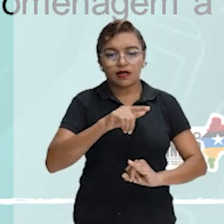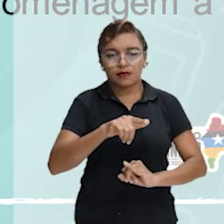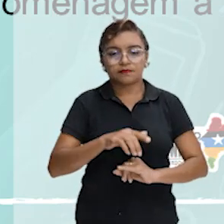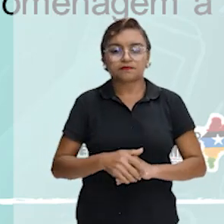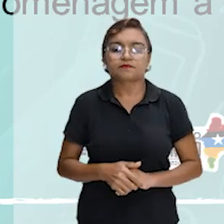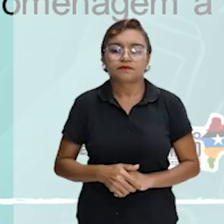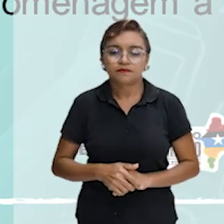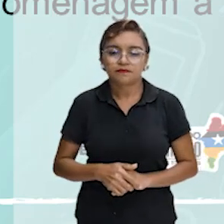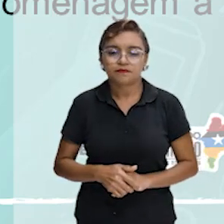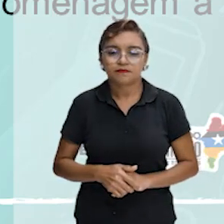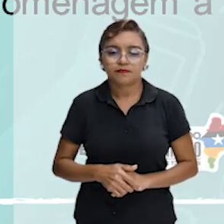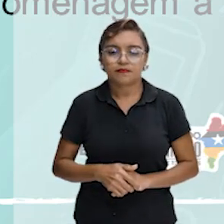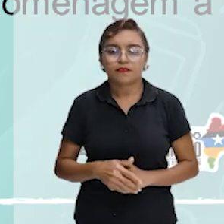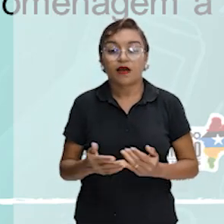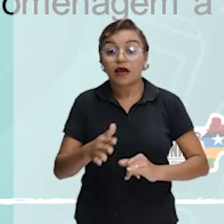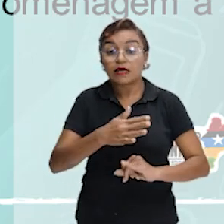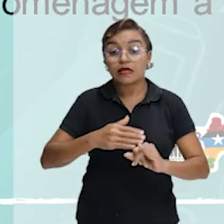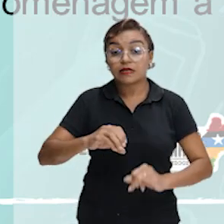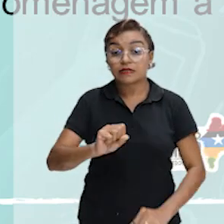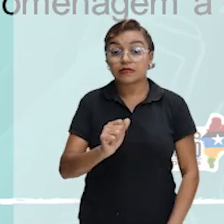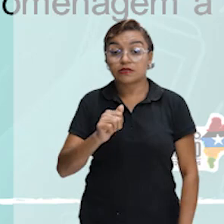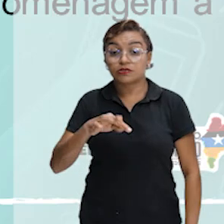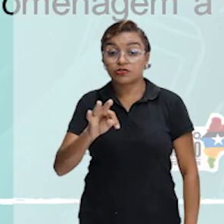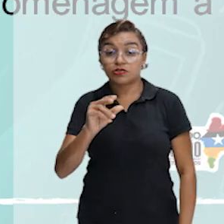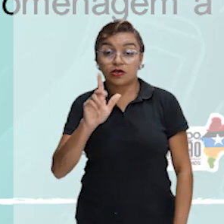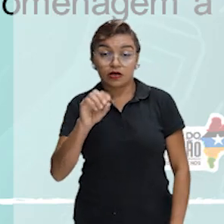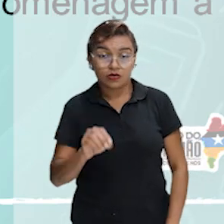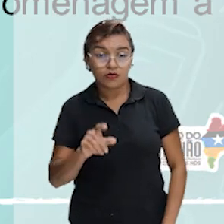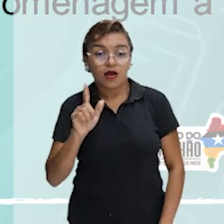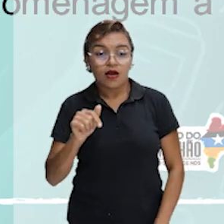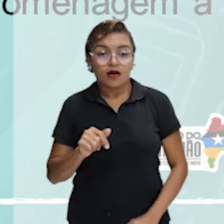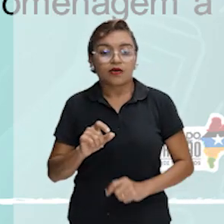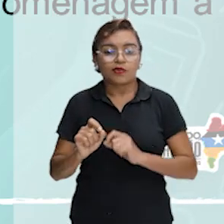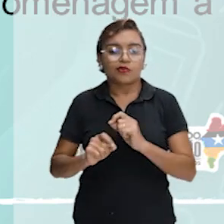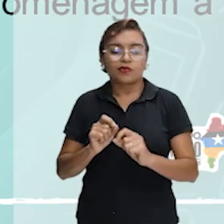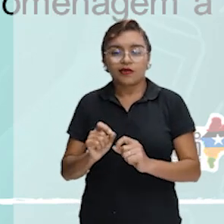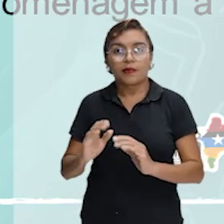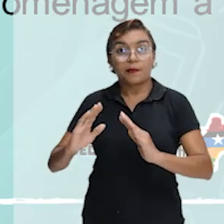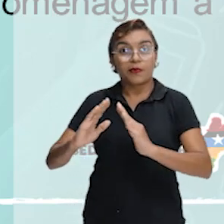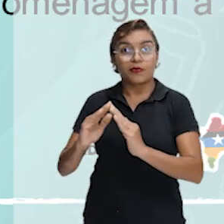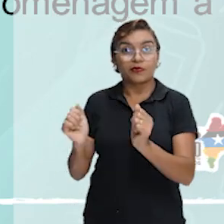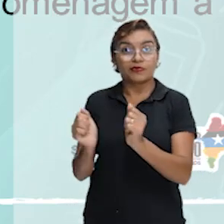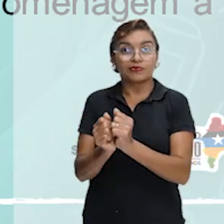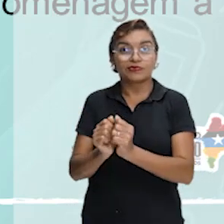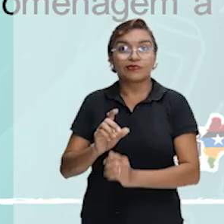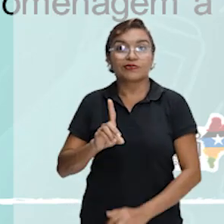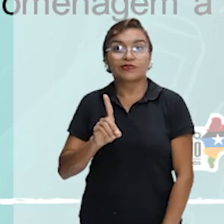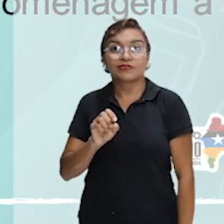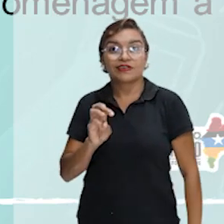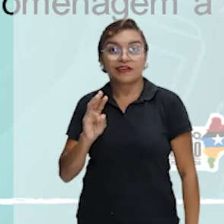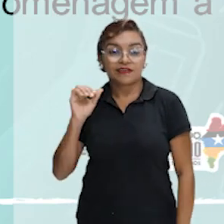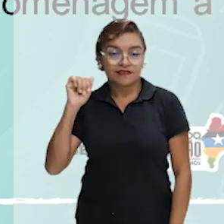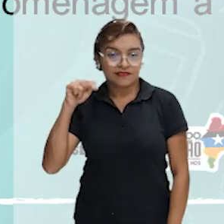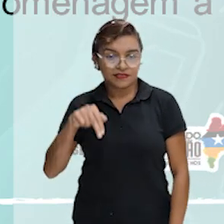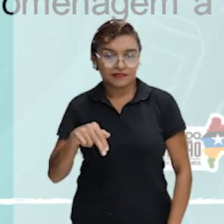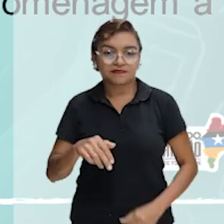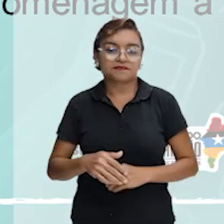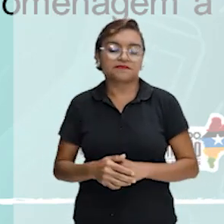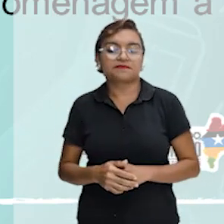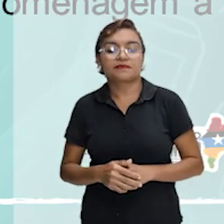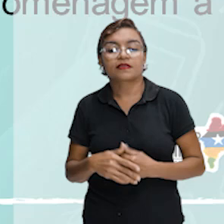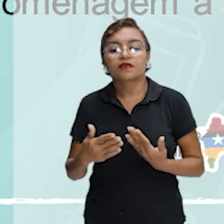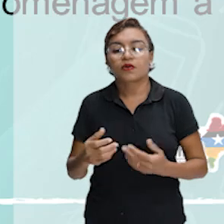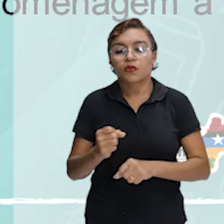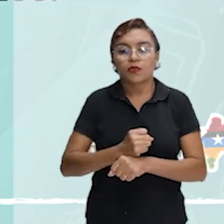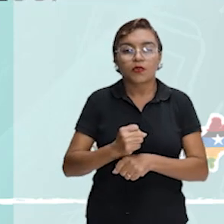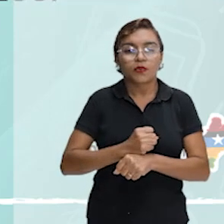atual ilha de Santiago, passou a fazerem parte, então, da rotina doméstica de Darwin. Chegado o ano de